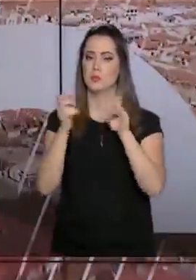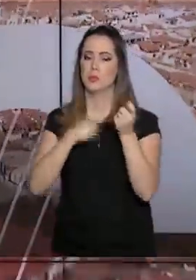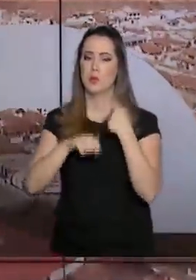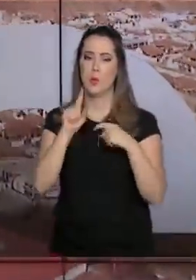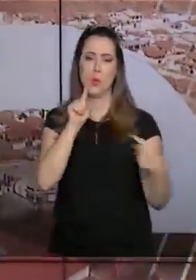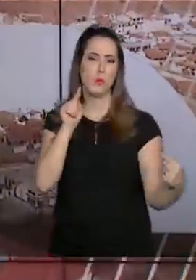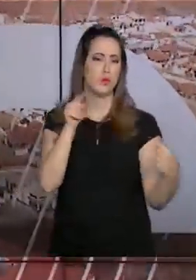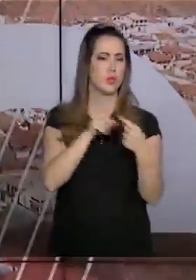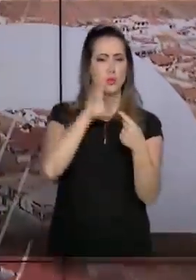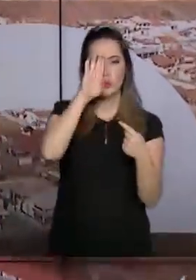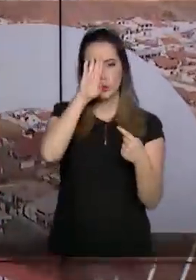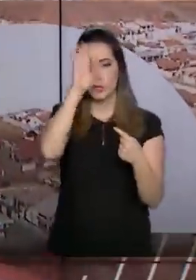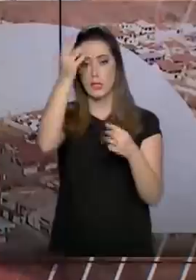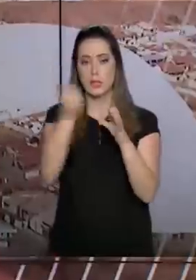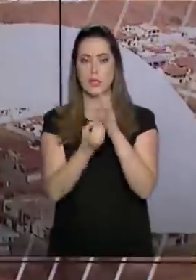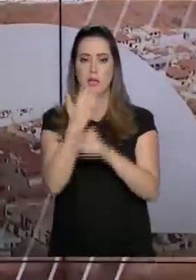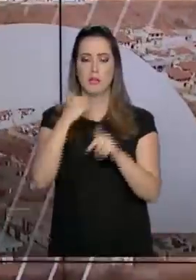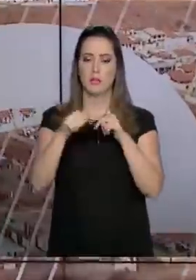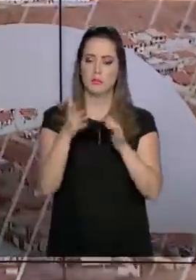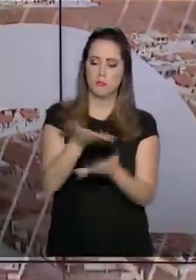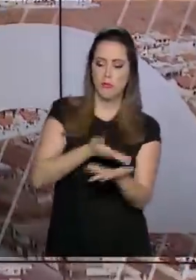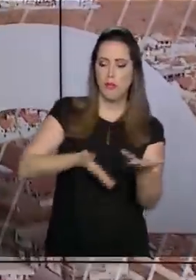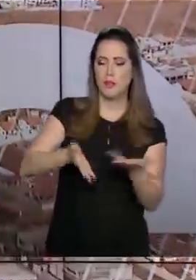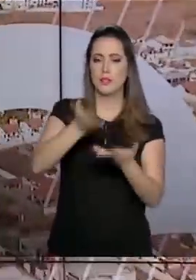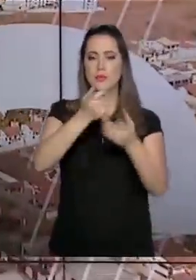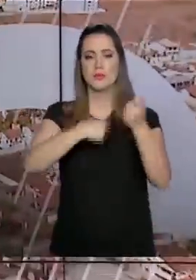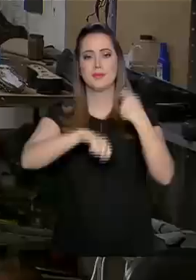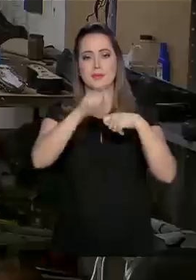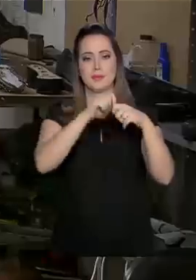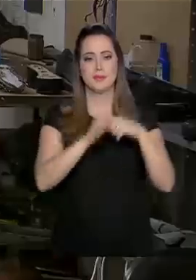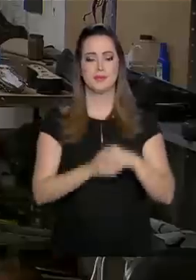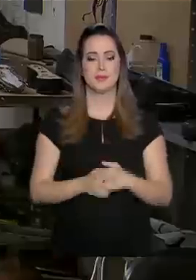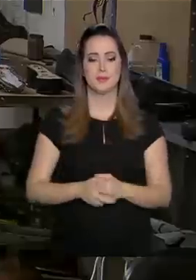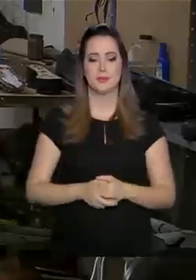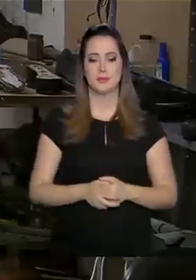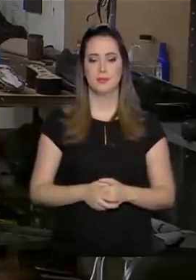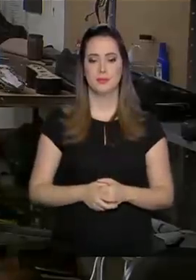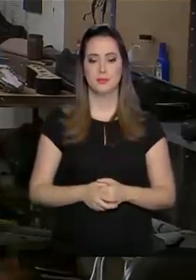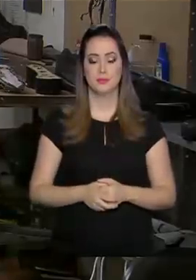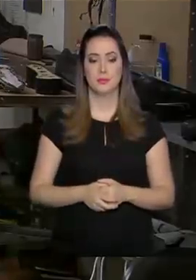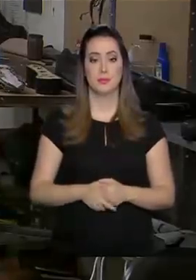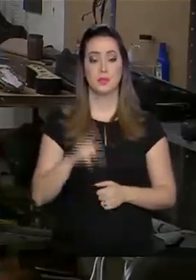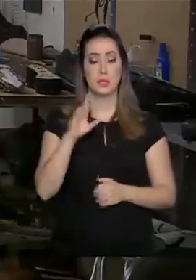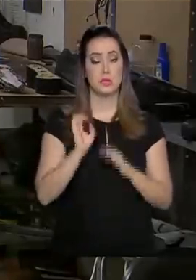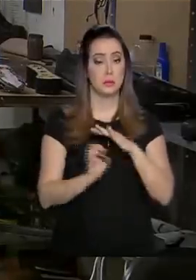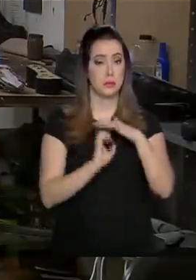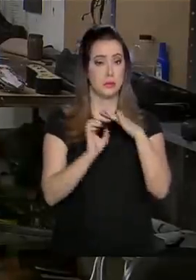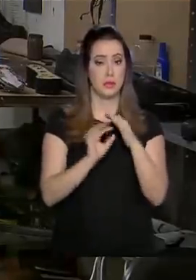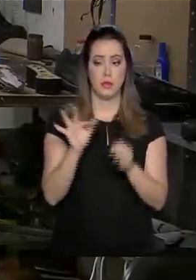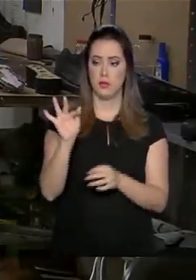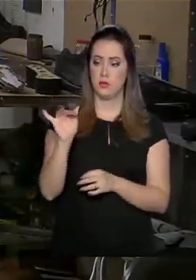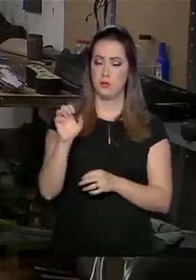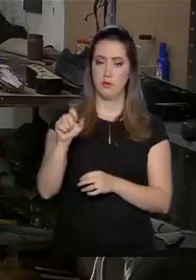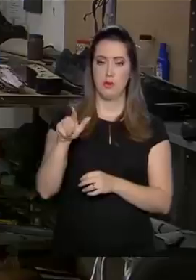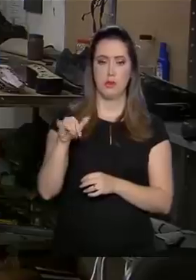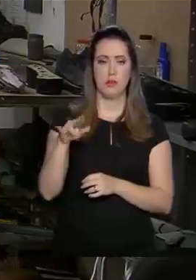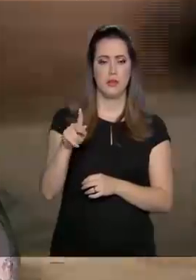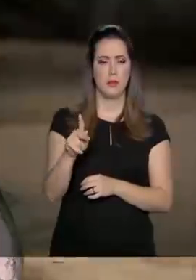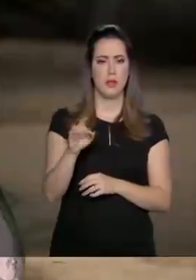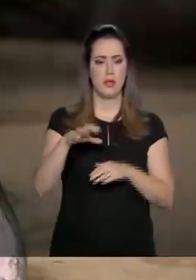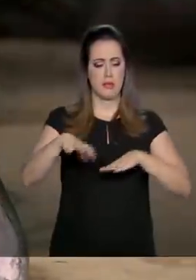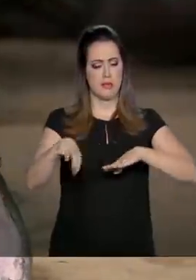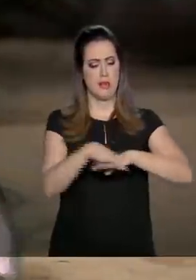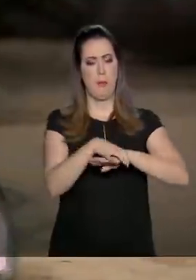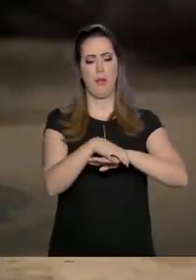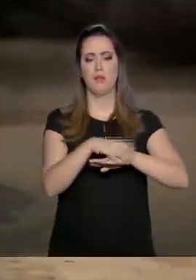principal objetivo é gerar emprego e aquecer a economia. O empresário Felipe herdou a sapataria do pai